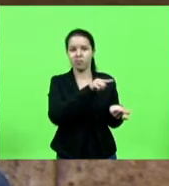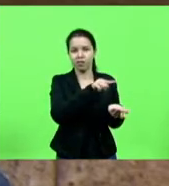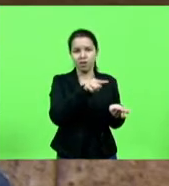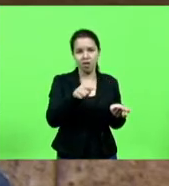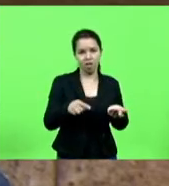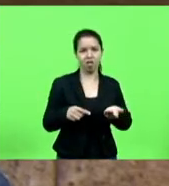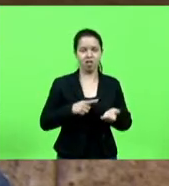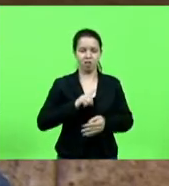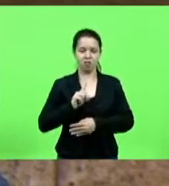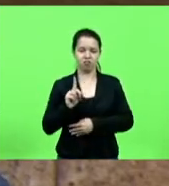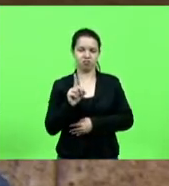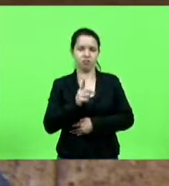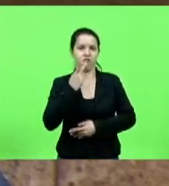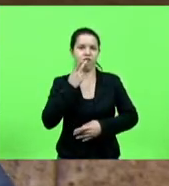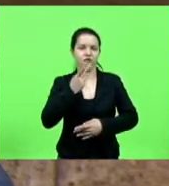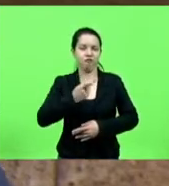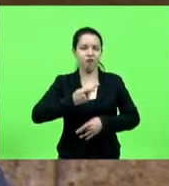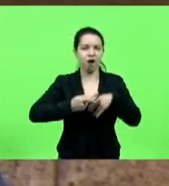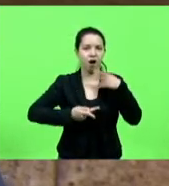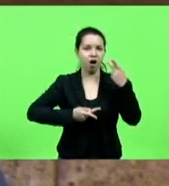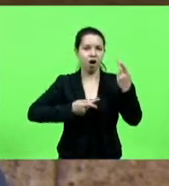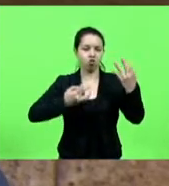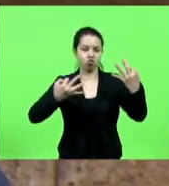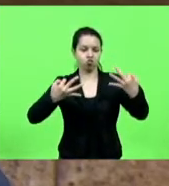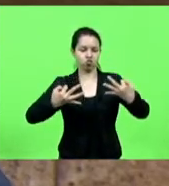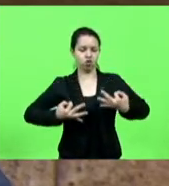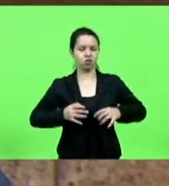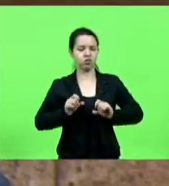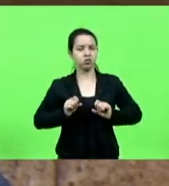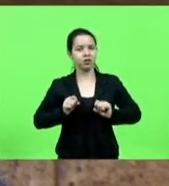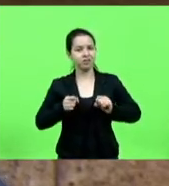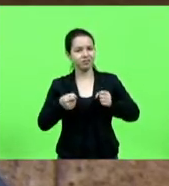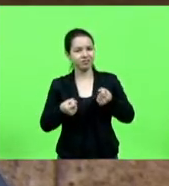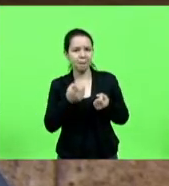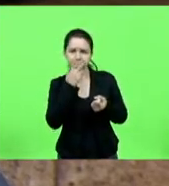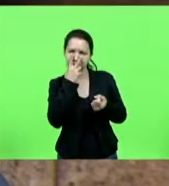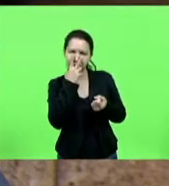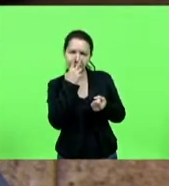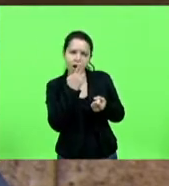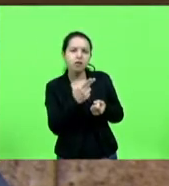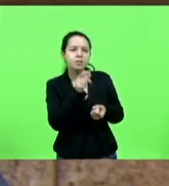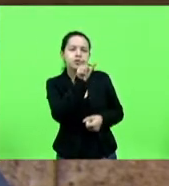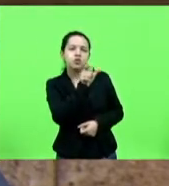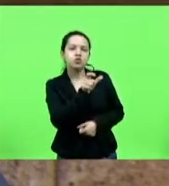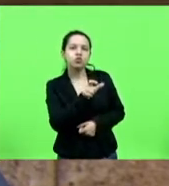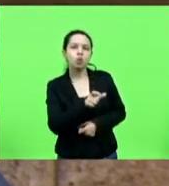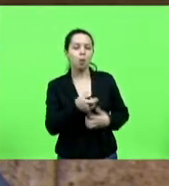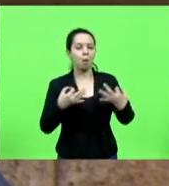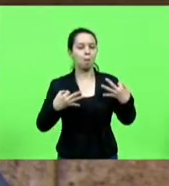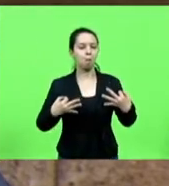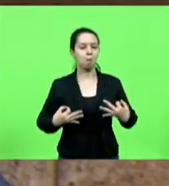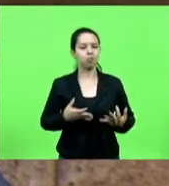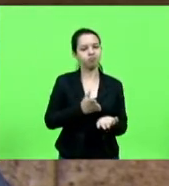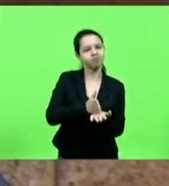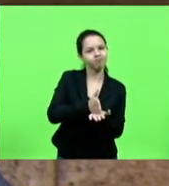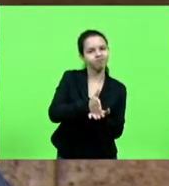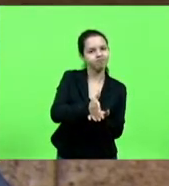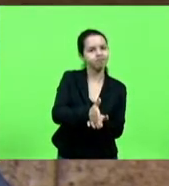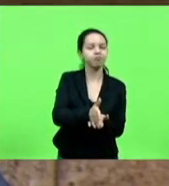posar de paladino da justiça, como se fosse uma pessoa virtuosa, inúmeros e inúmeros